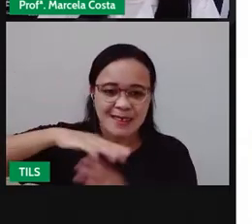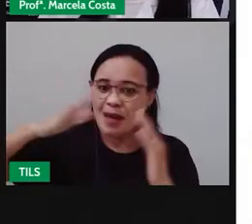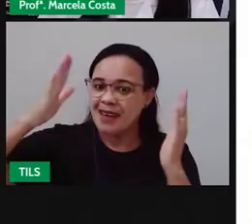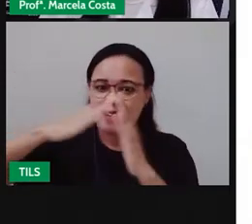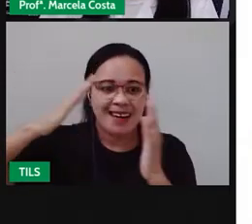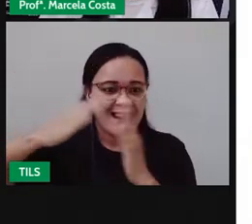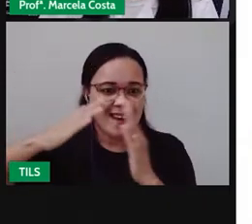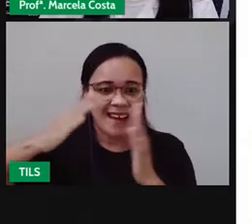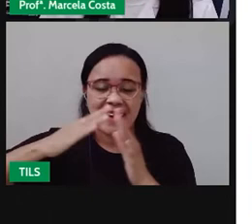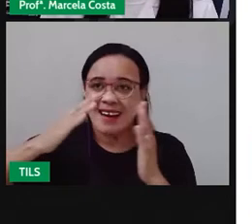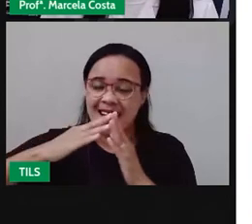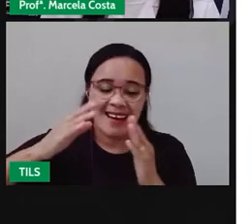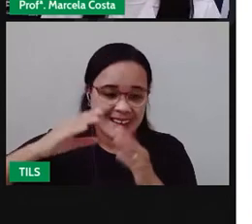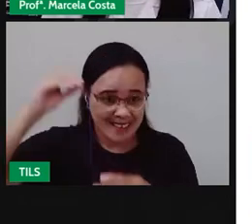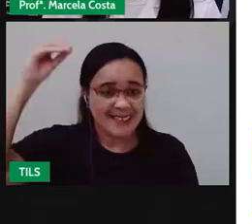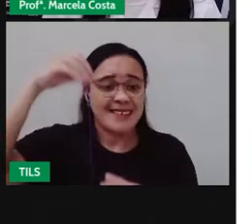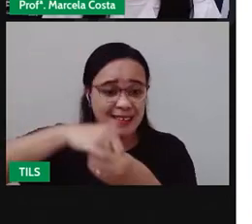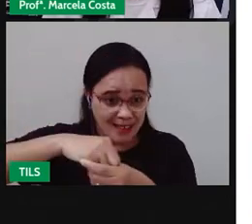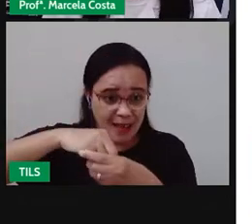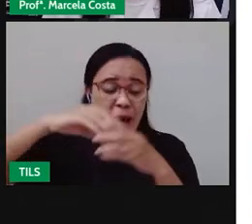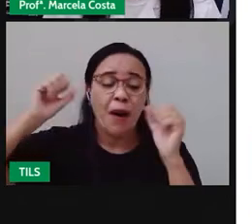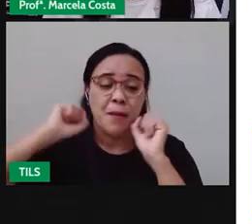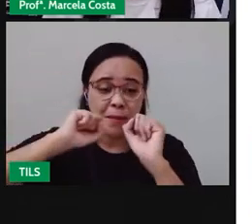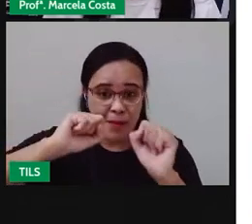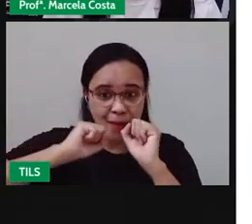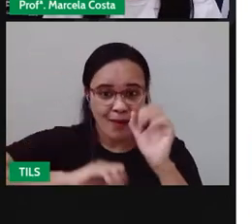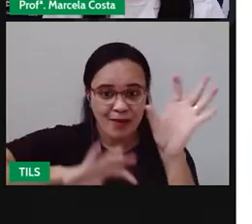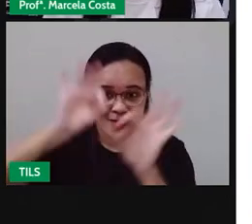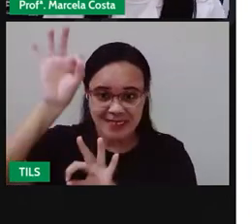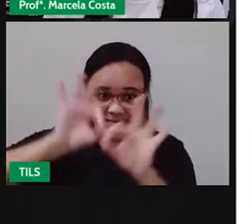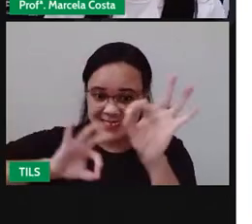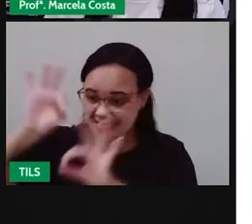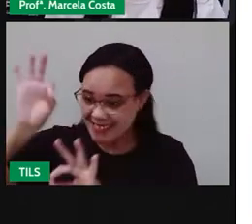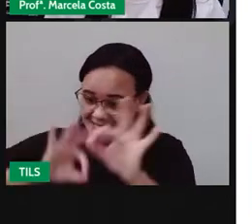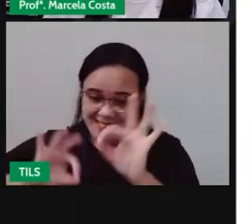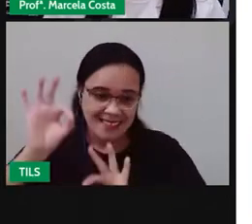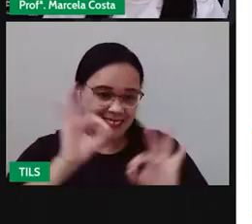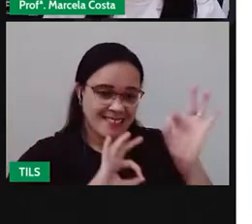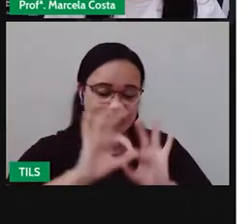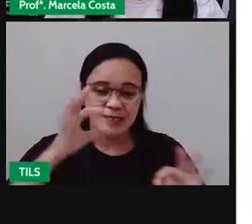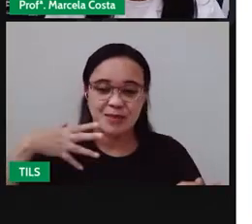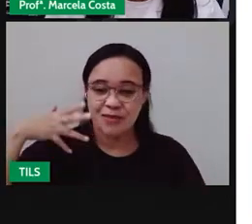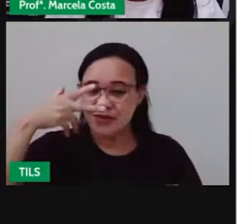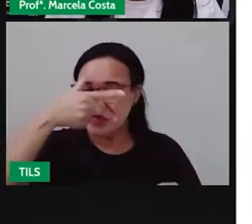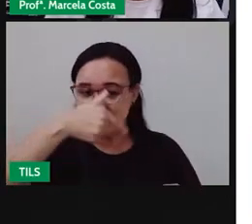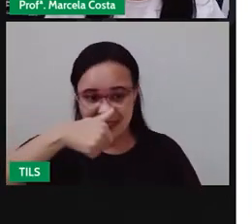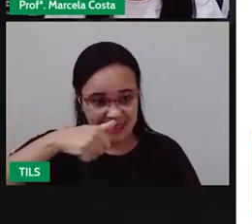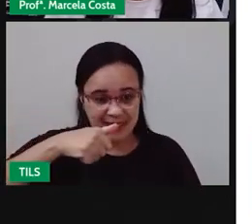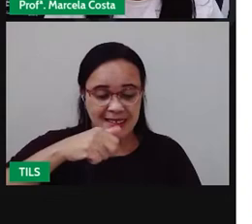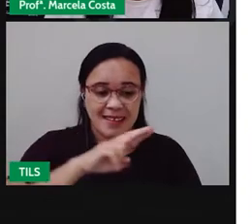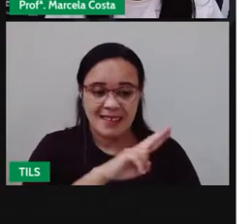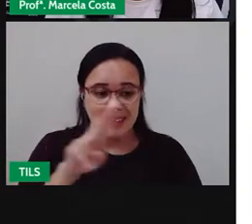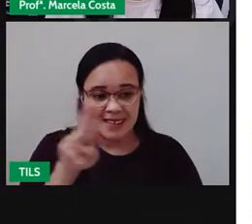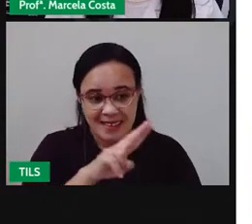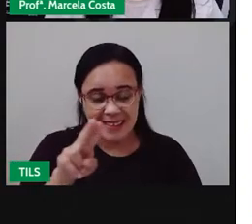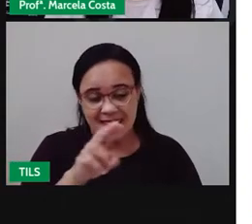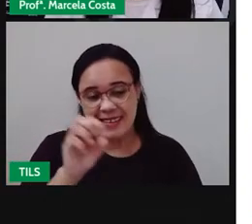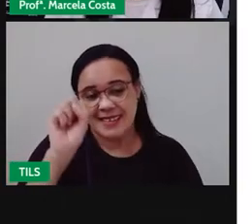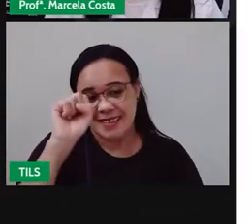planta decorativa aí em casa para deixar a casa um espaço bonito decorado